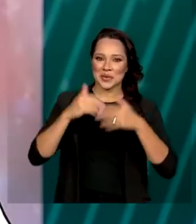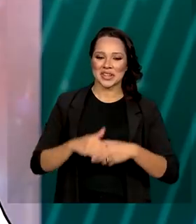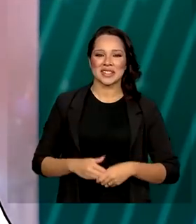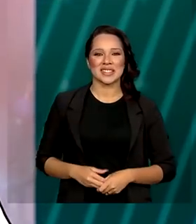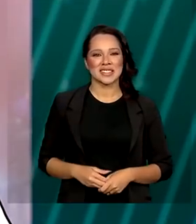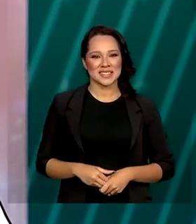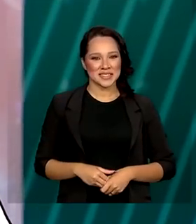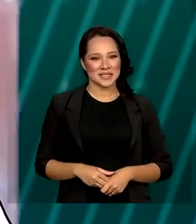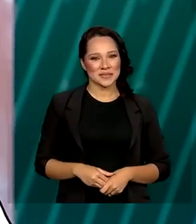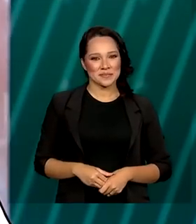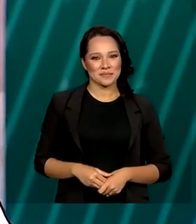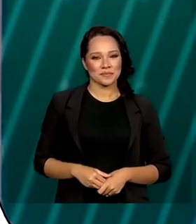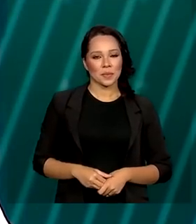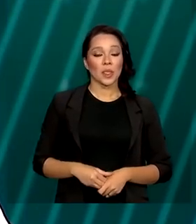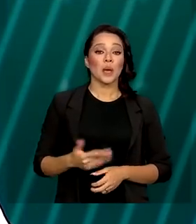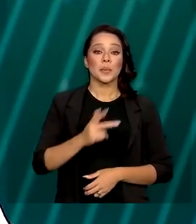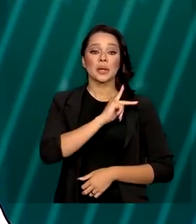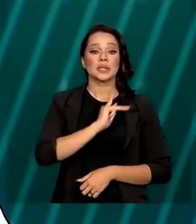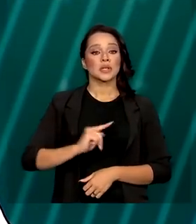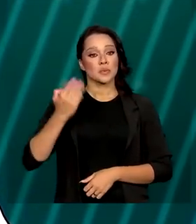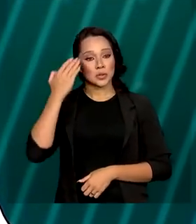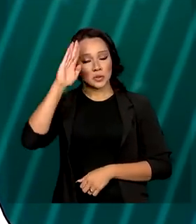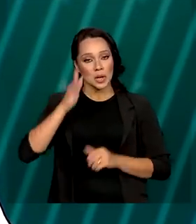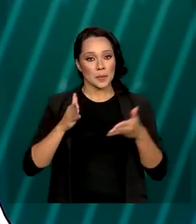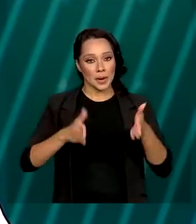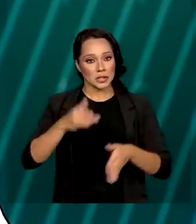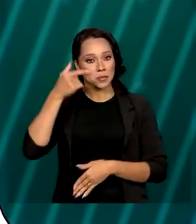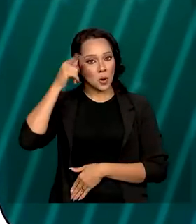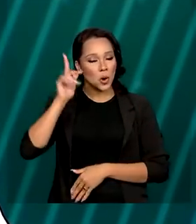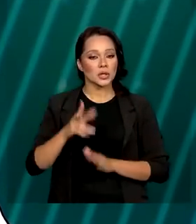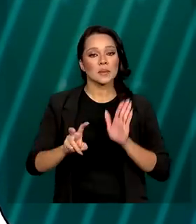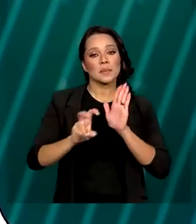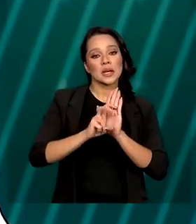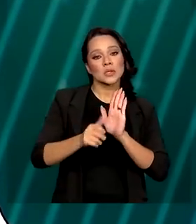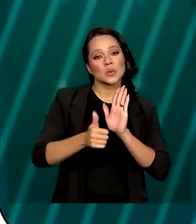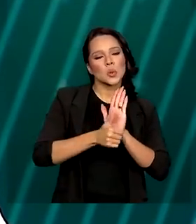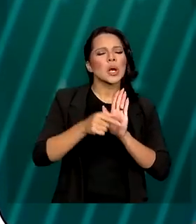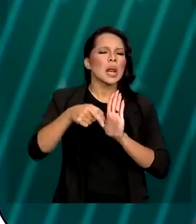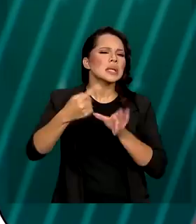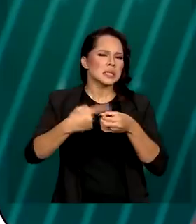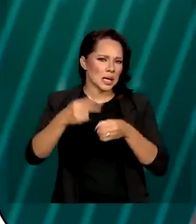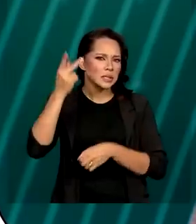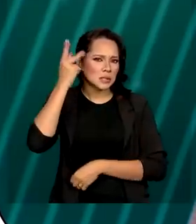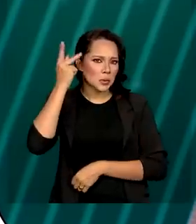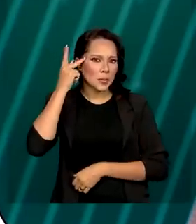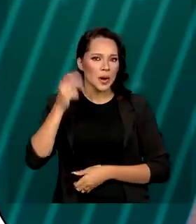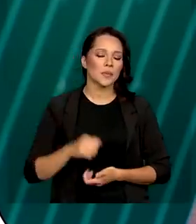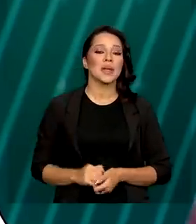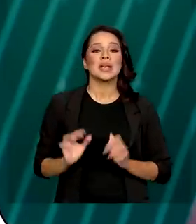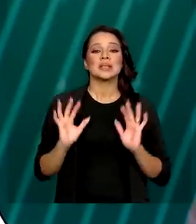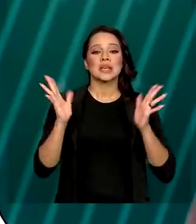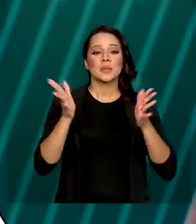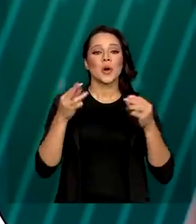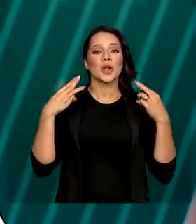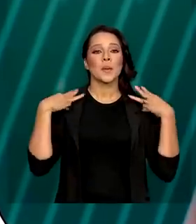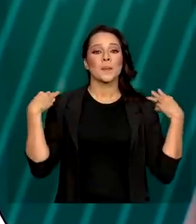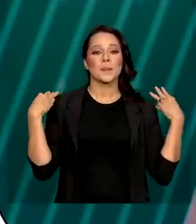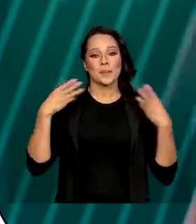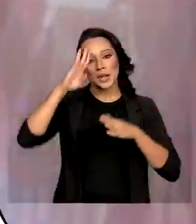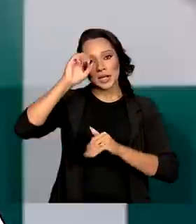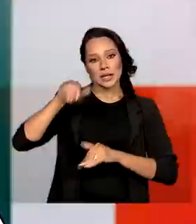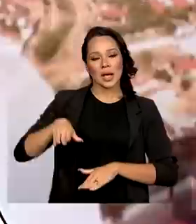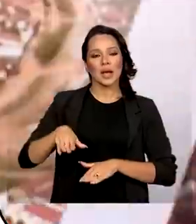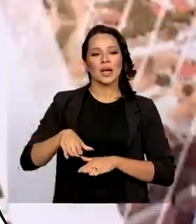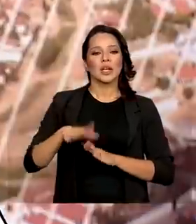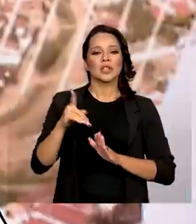O presidente Jair Bolsonaro participou ontem em Pirassununga, no interior de São Paulo, da cerimônia militar de